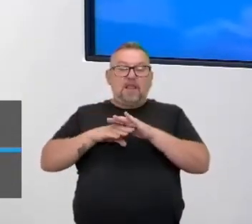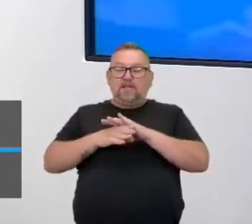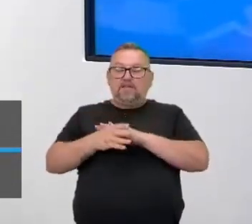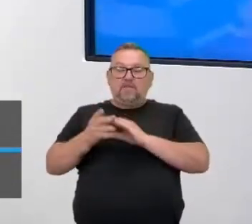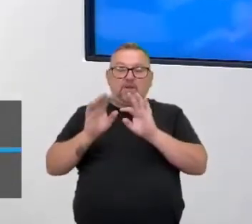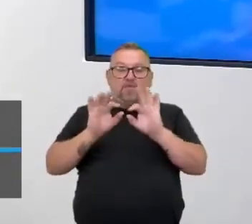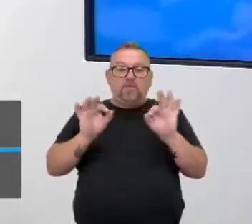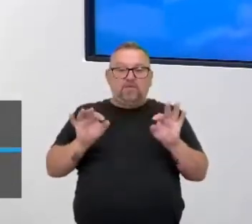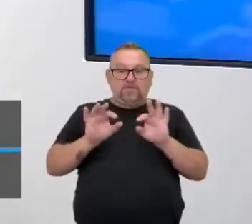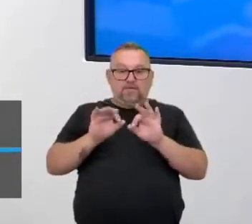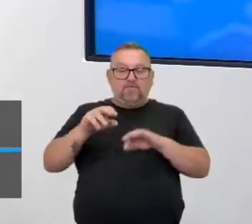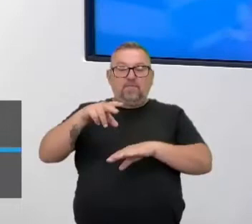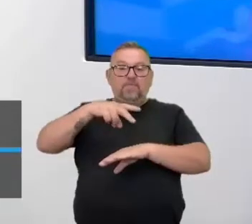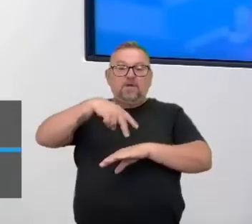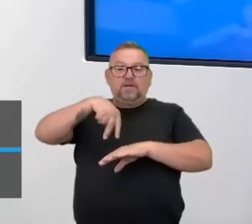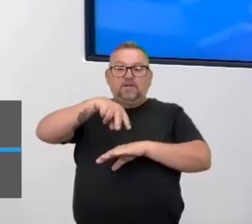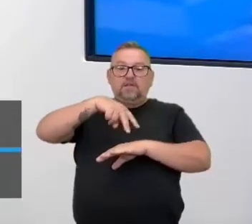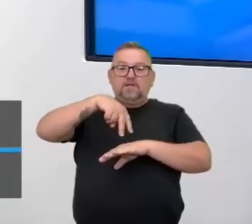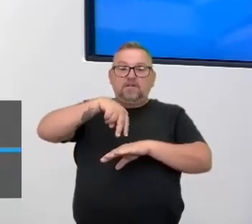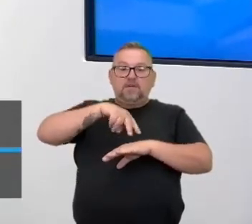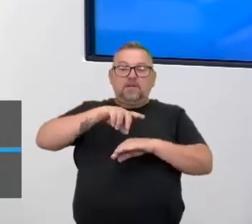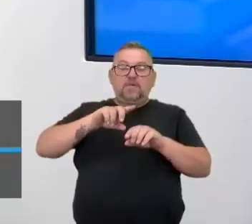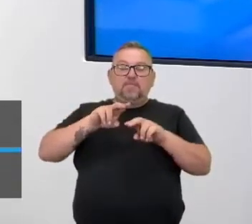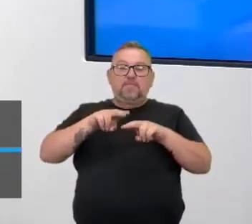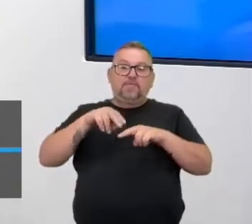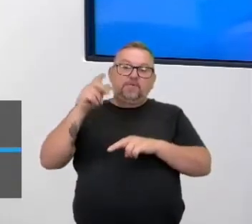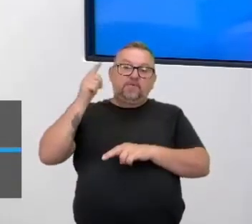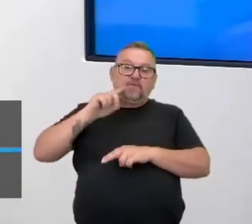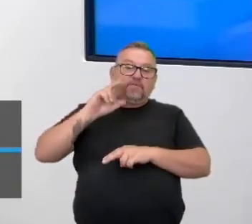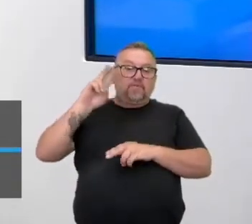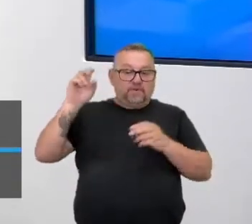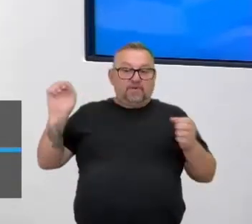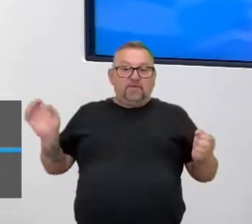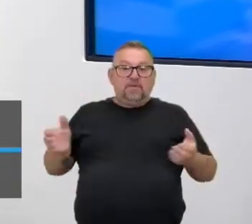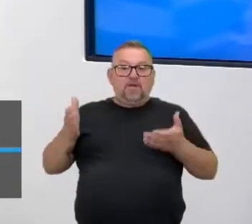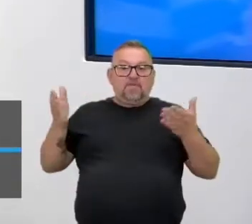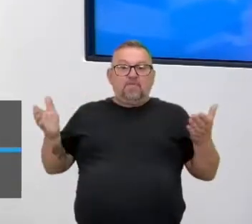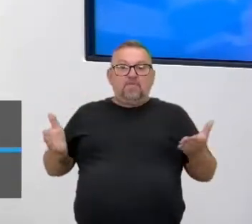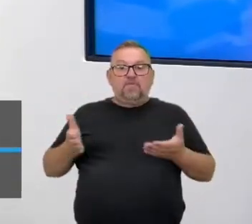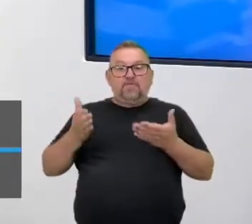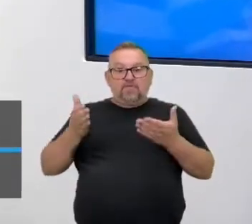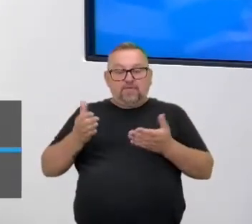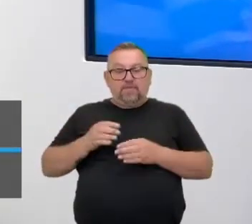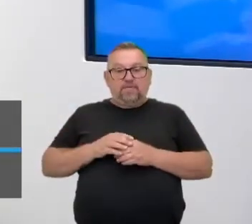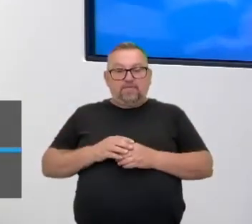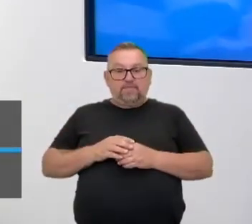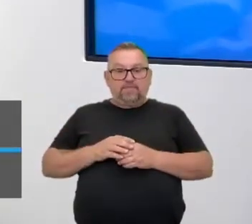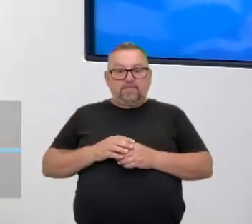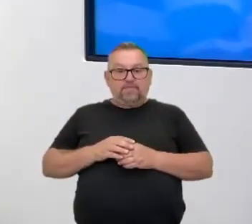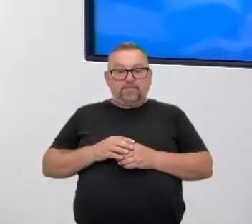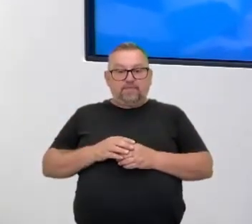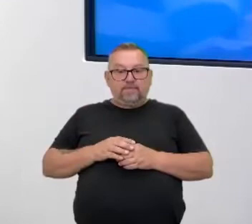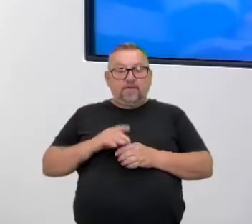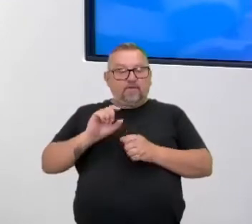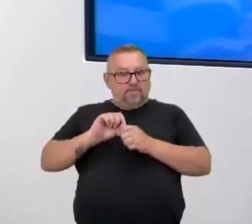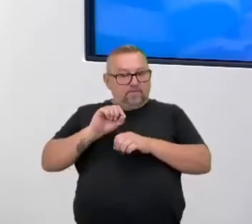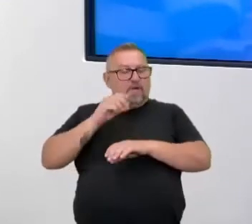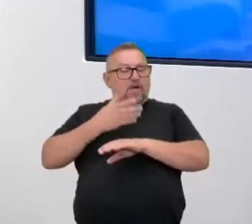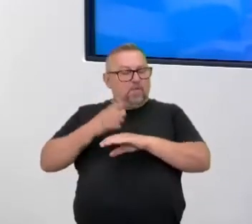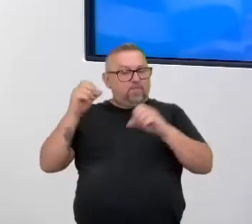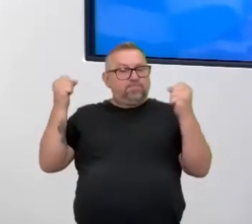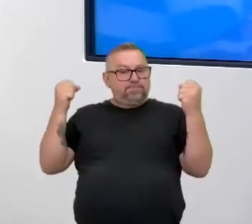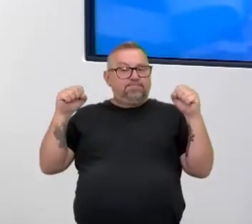Sim, sim. Então, isso determina. Por isso que a gente incentiva tanto que a gente faça atividade física,